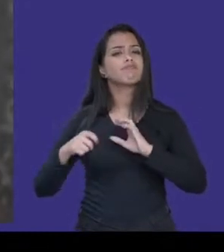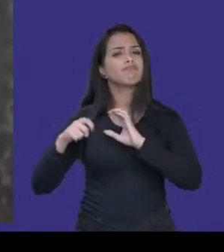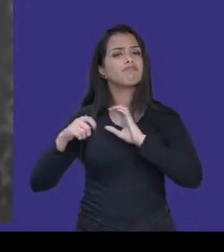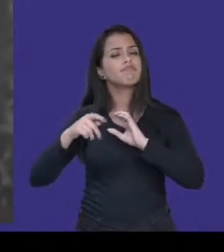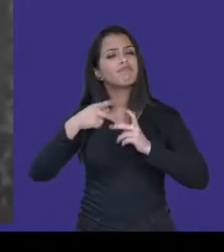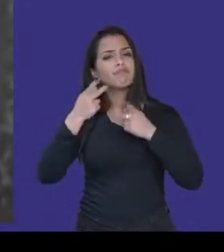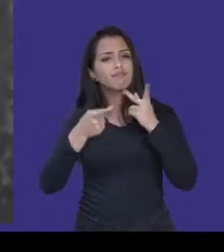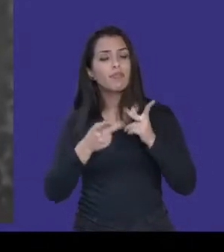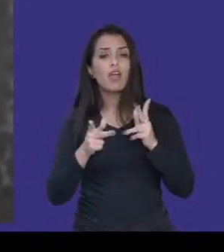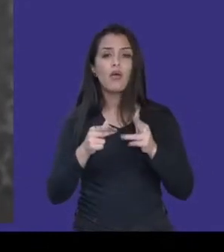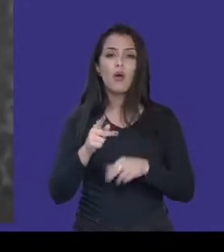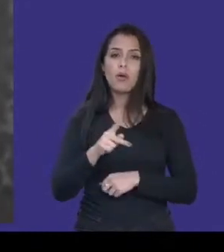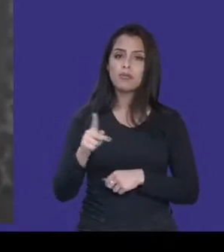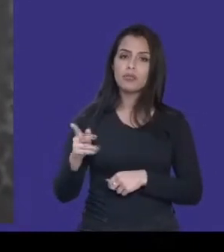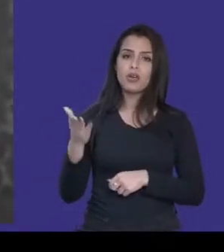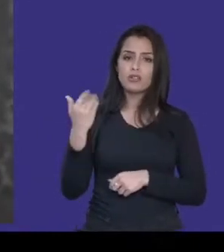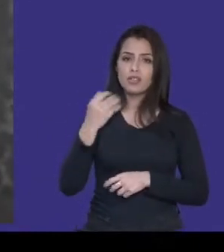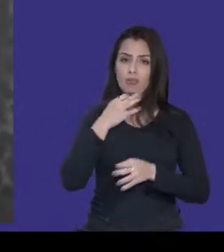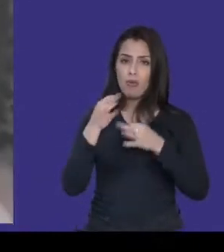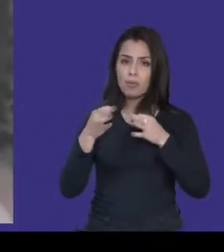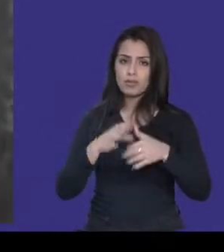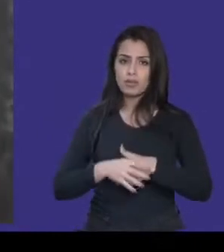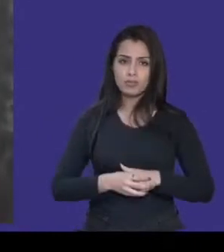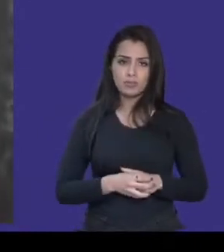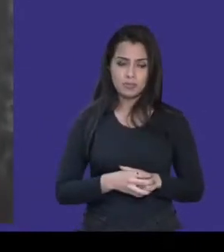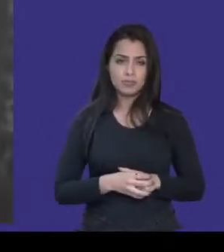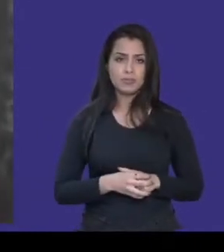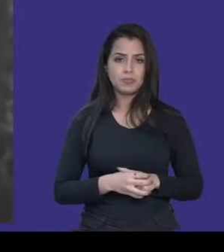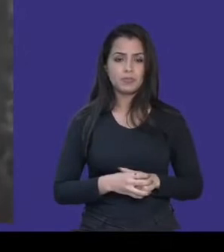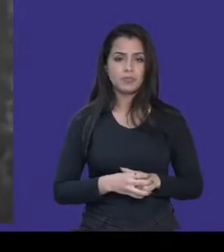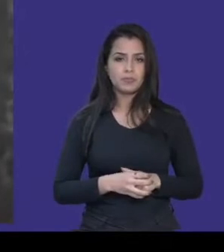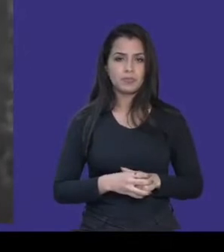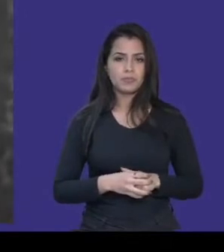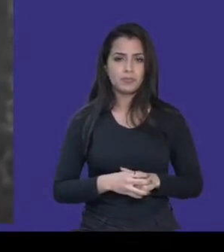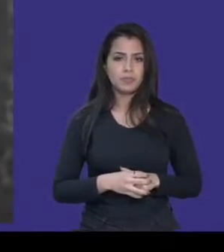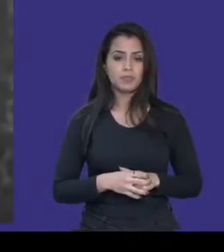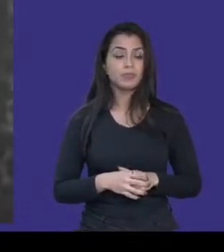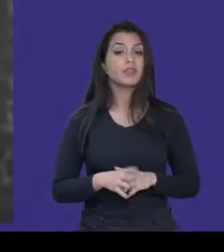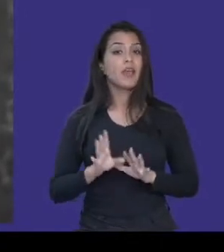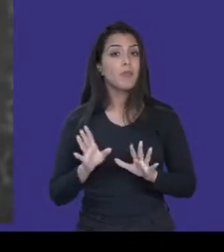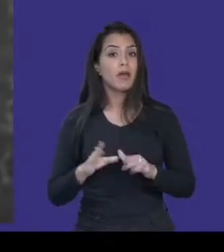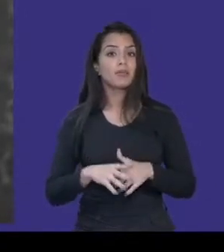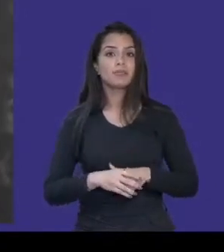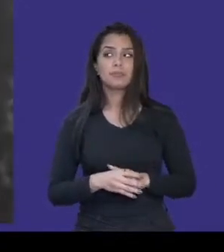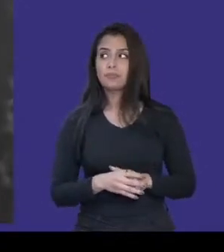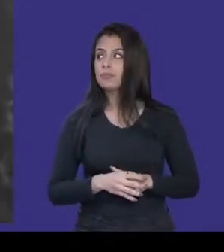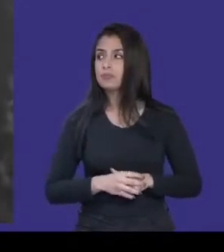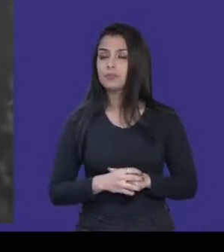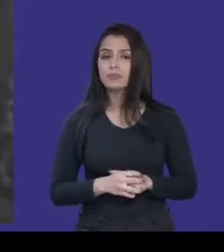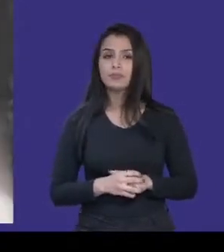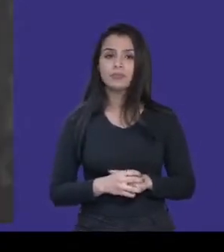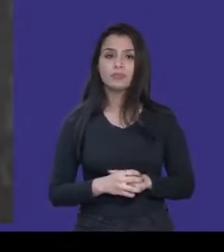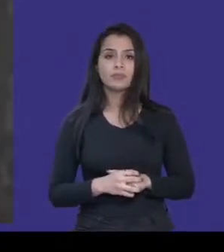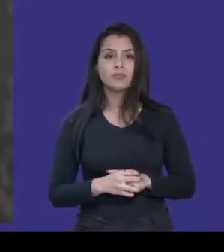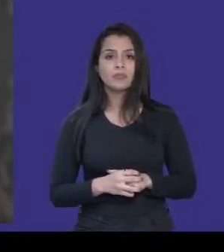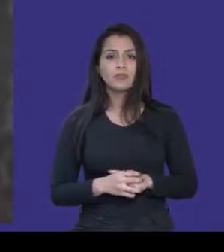estava comentando. Que significa mais do que, por exemplo, as partes faladas. Então, tem que incluir ruídos de